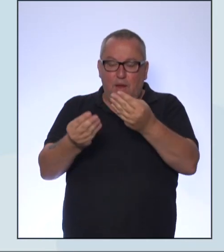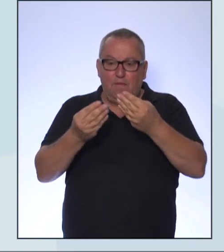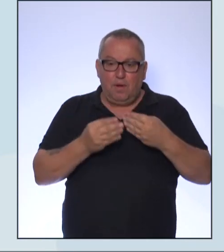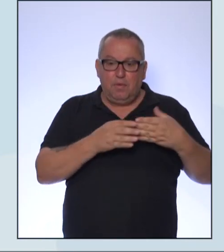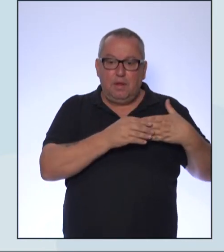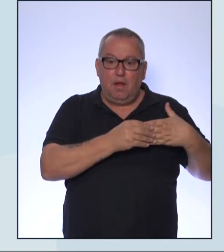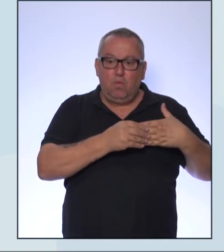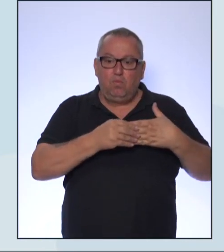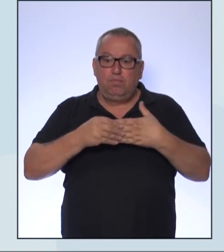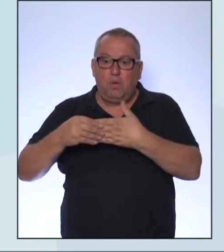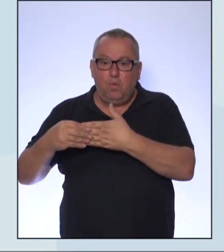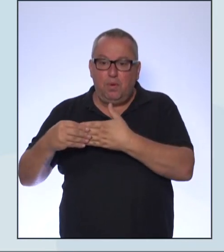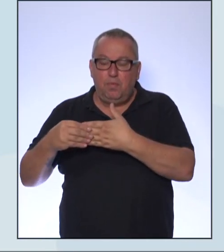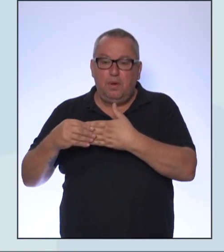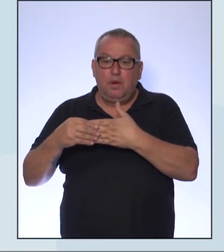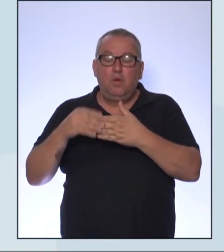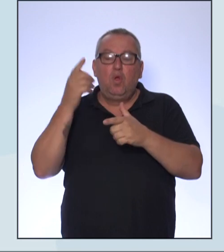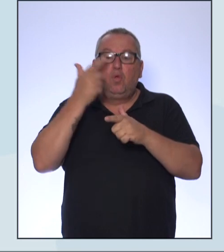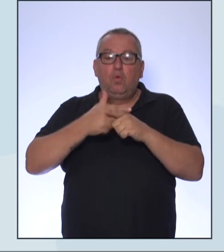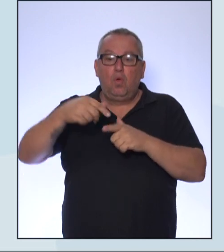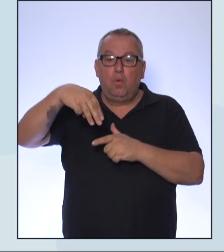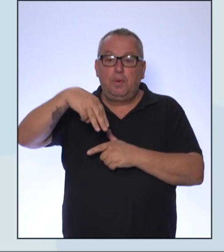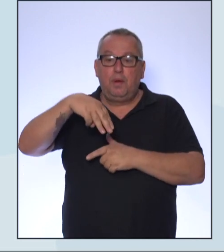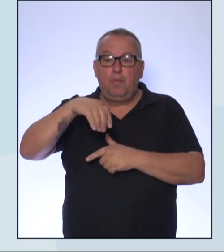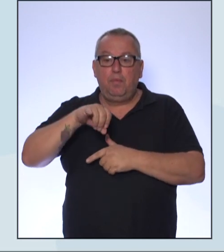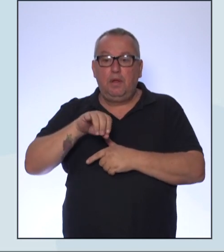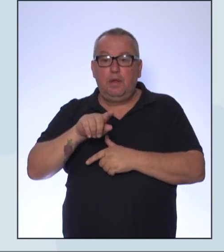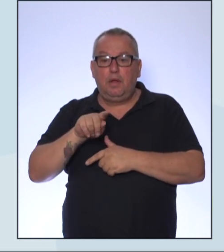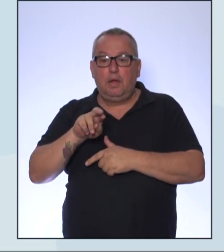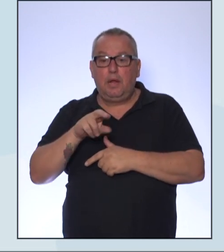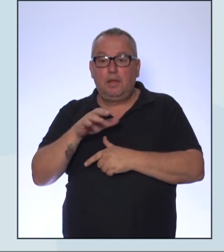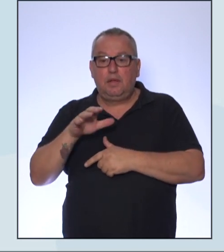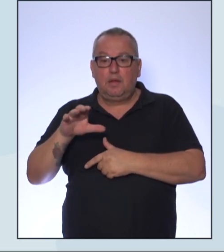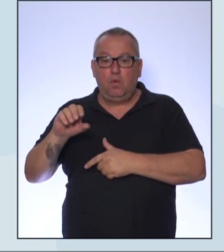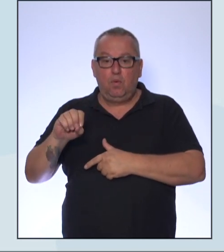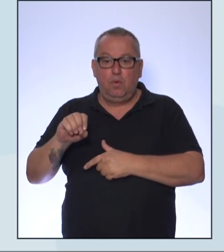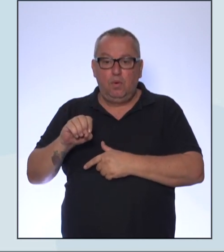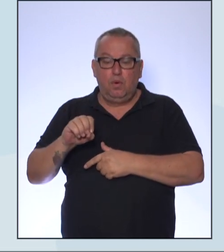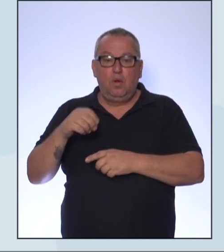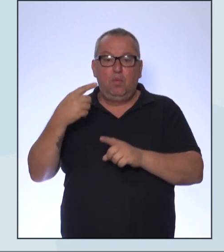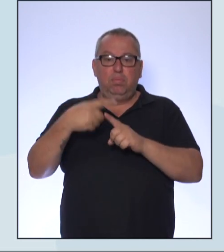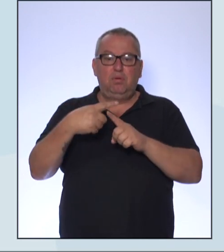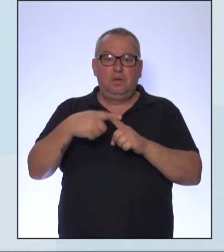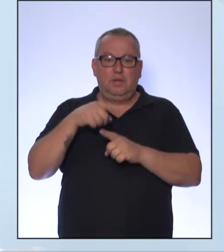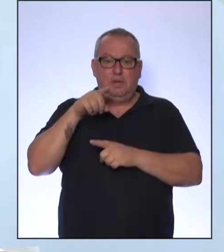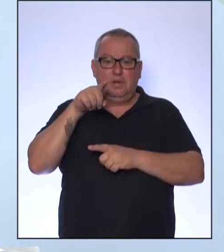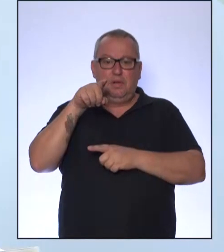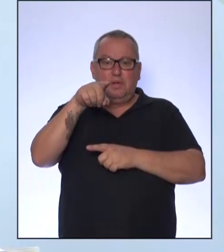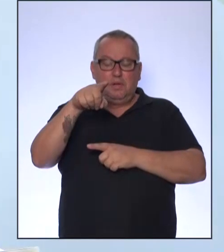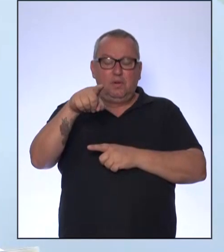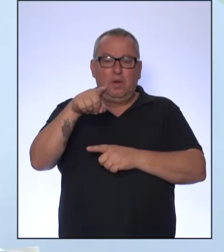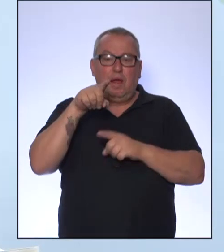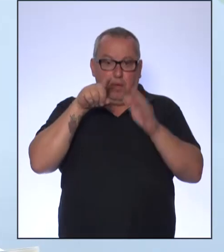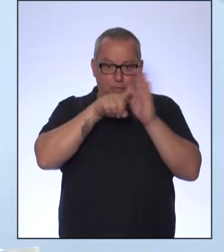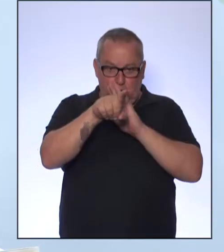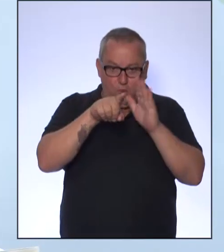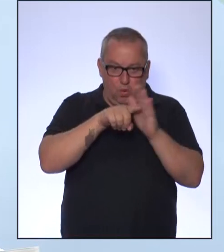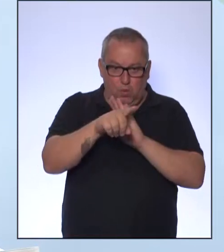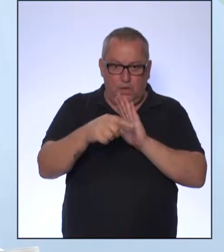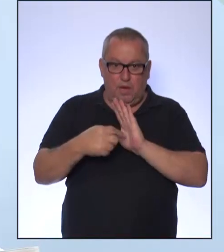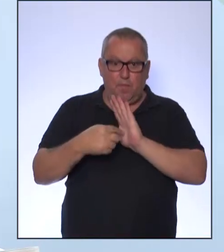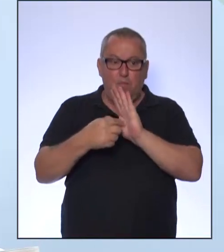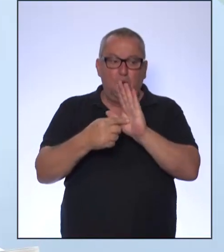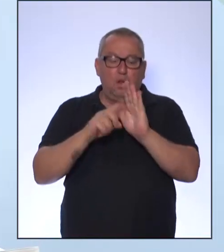aula sobre migrações. Isso, isso mesmo. Porque essa questão, ela traz também as nossas